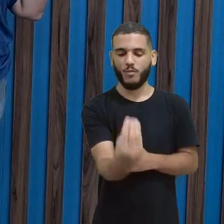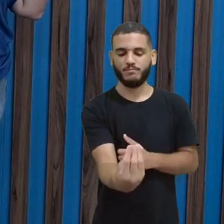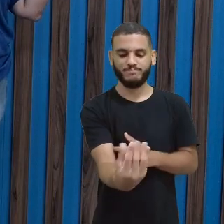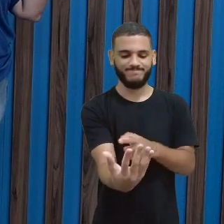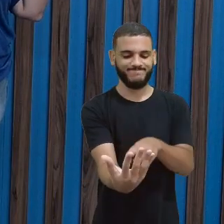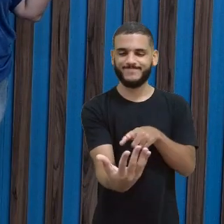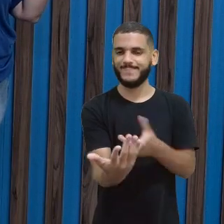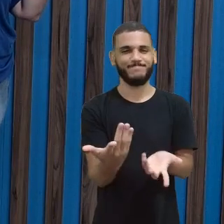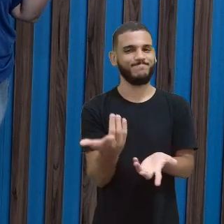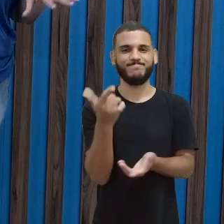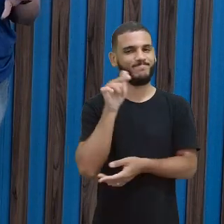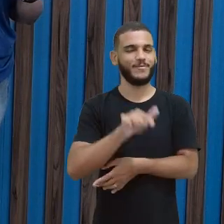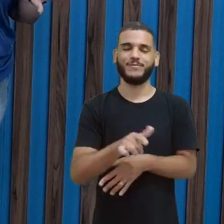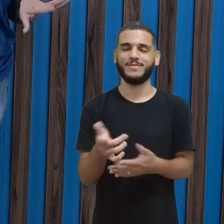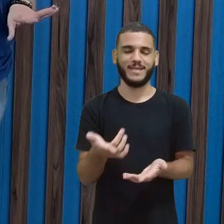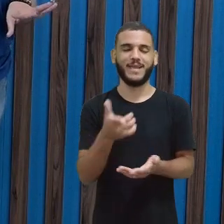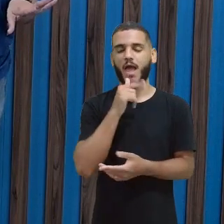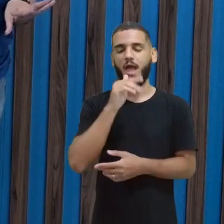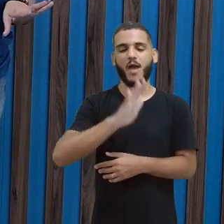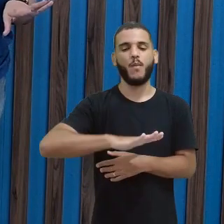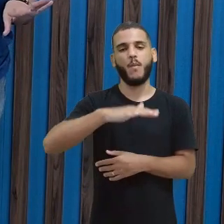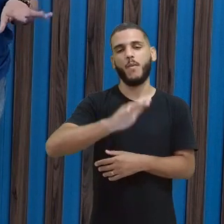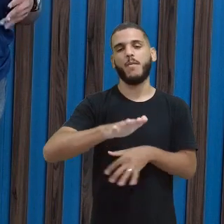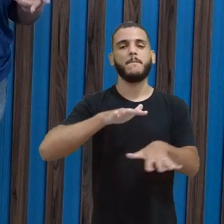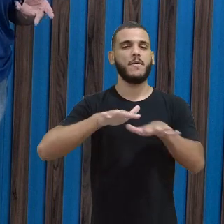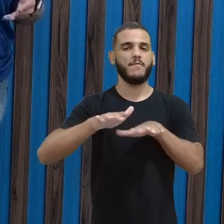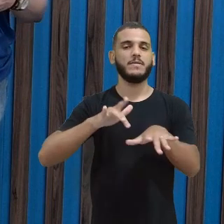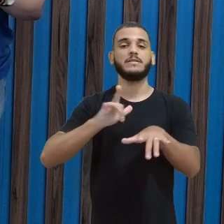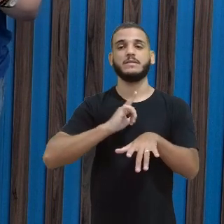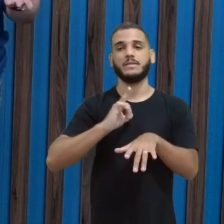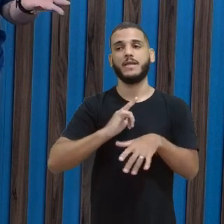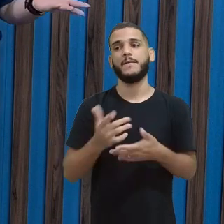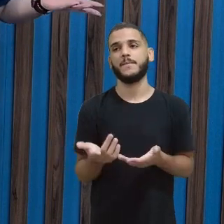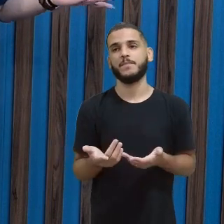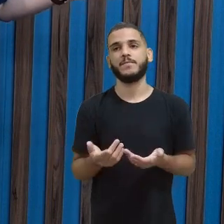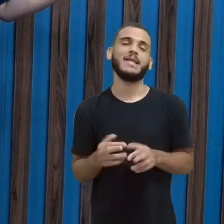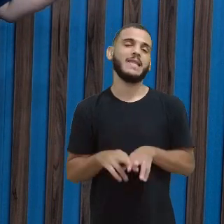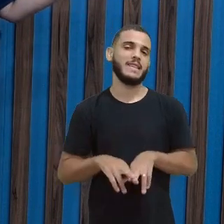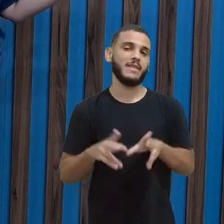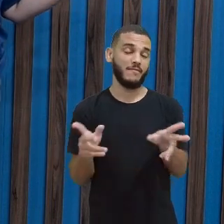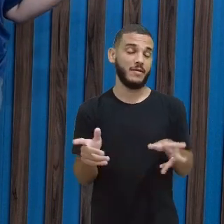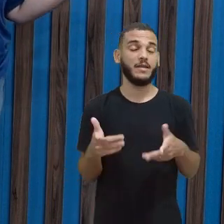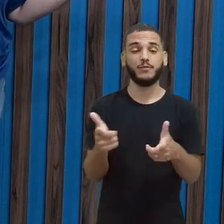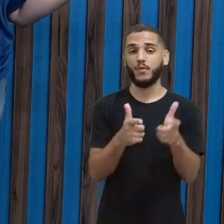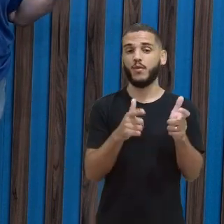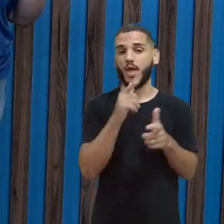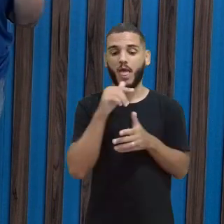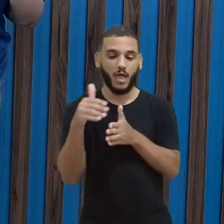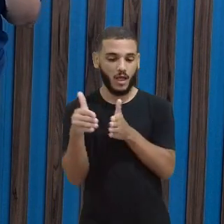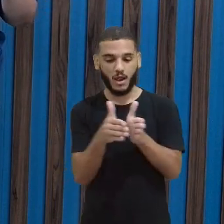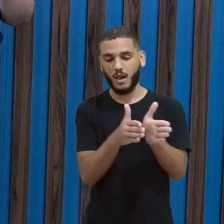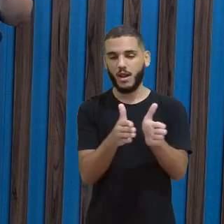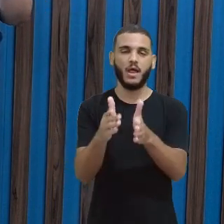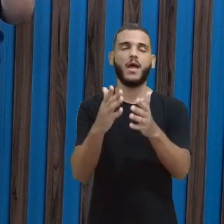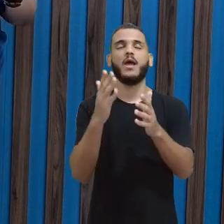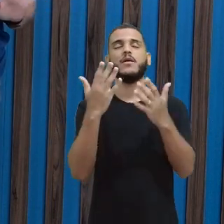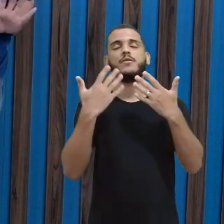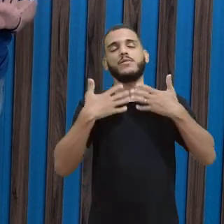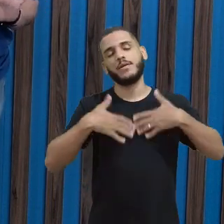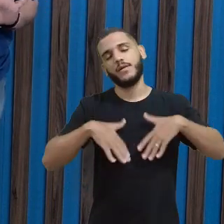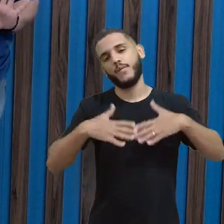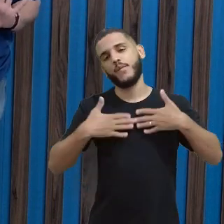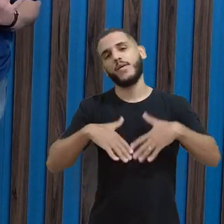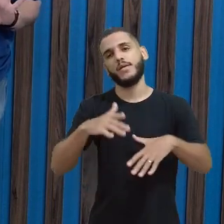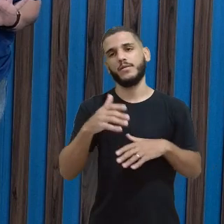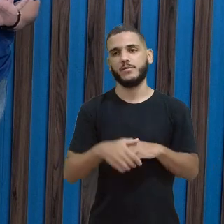a água está toda se mexendo, então a gente não consegue se ver. Diferente de um laguinho, tranquilo, bota o rostinho ali, a gente